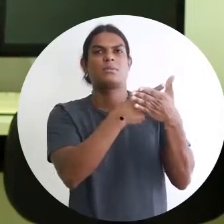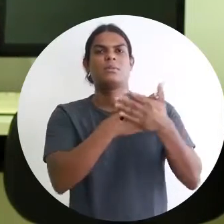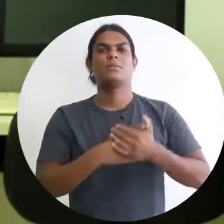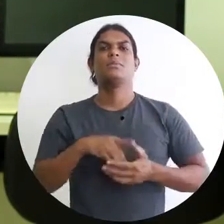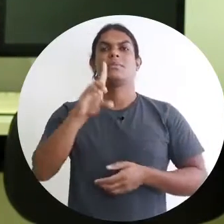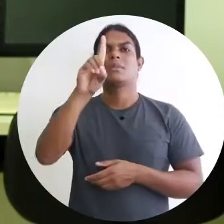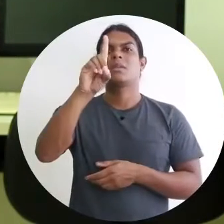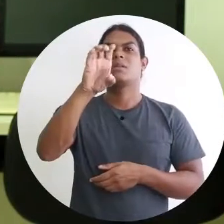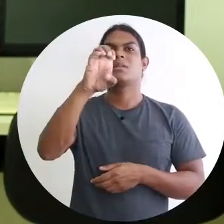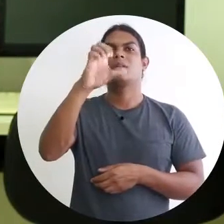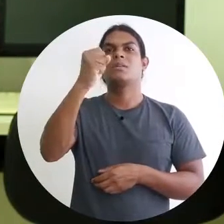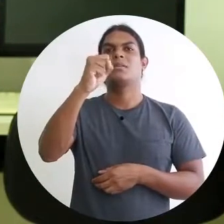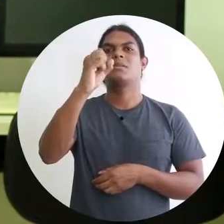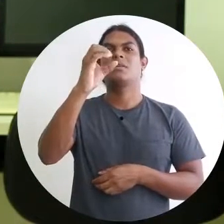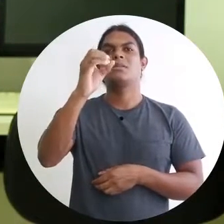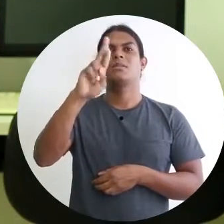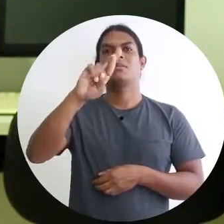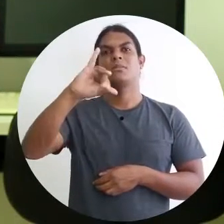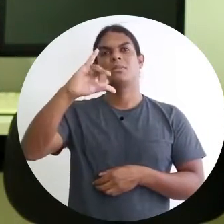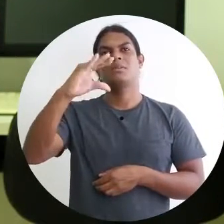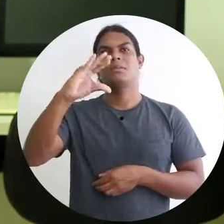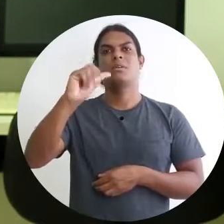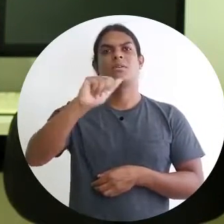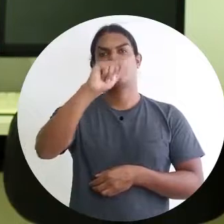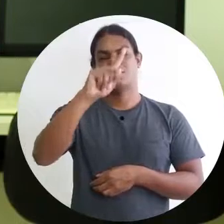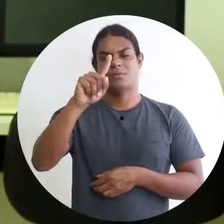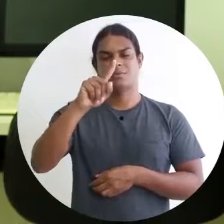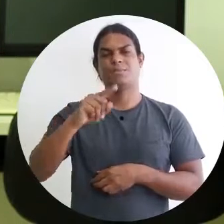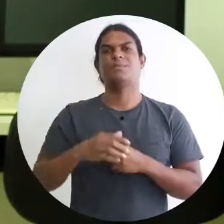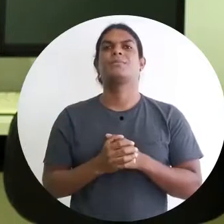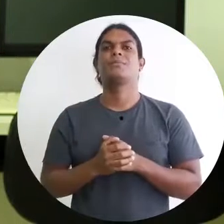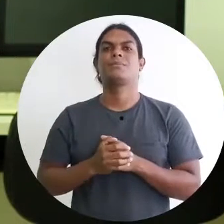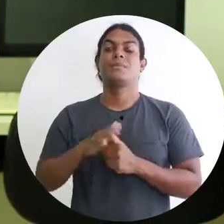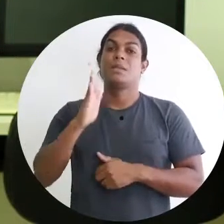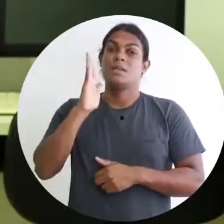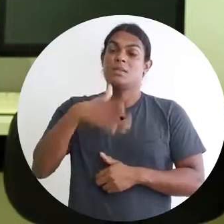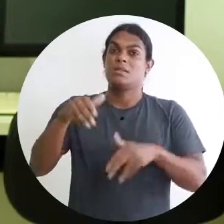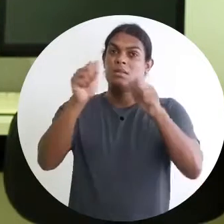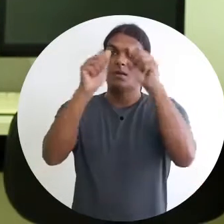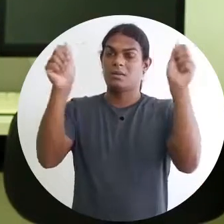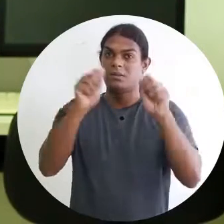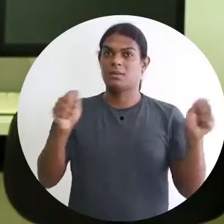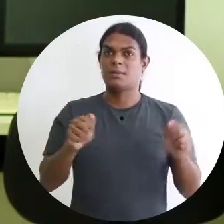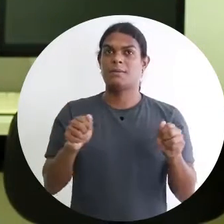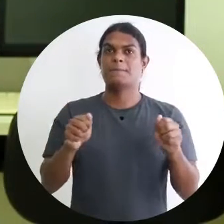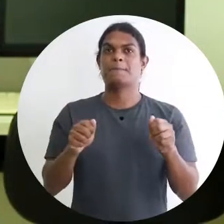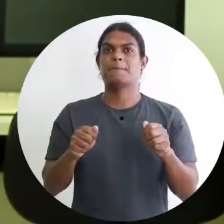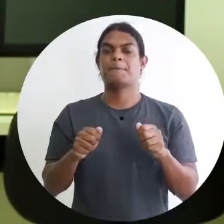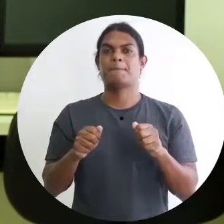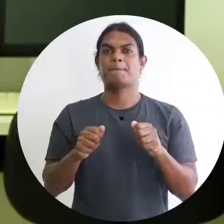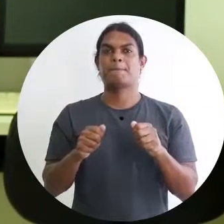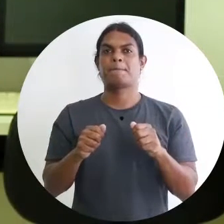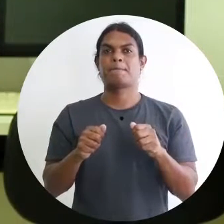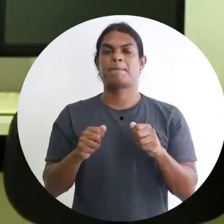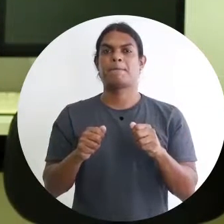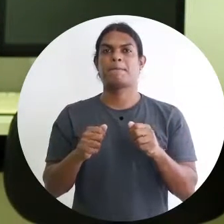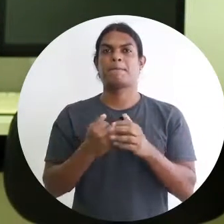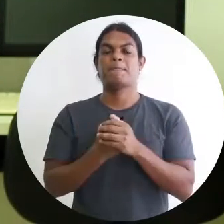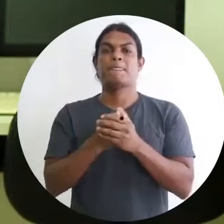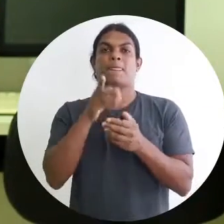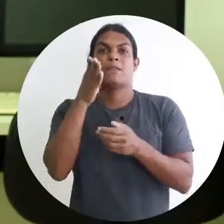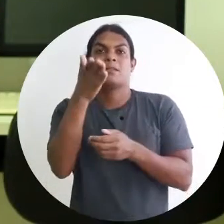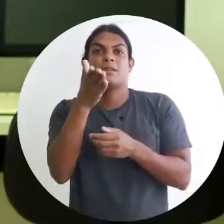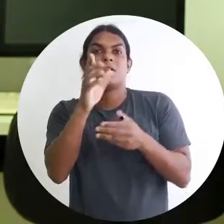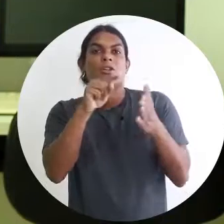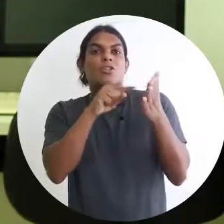dos aspectos mais relevantes dessa imagem. Já as esculturas, elas por si só, a gente toca as